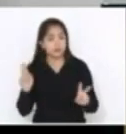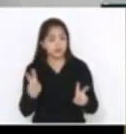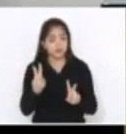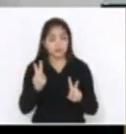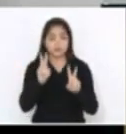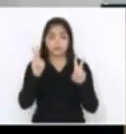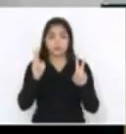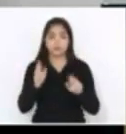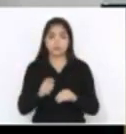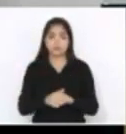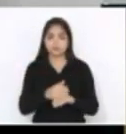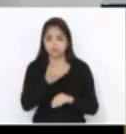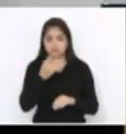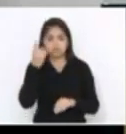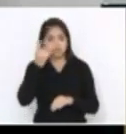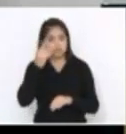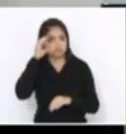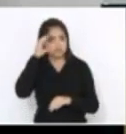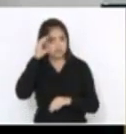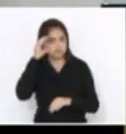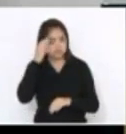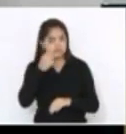Fernando Coruja, do Parlamento.